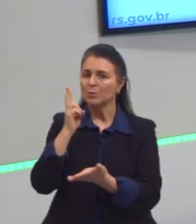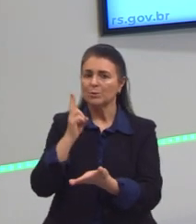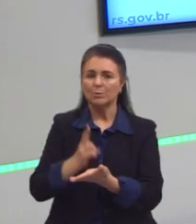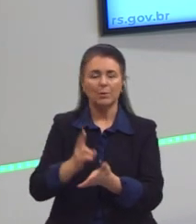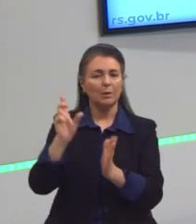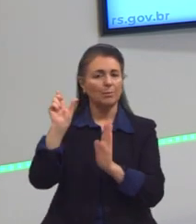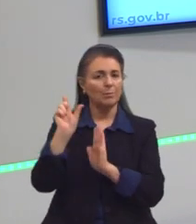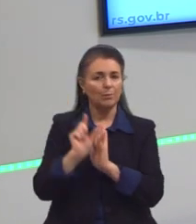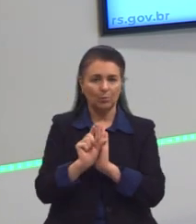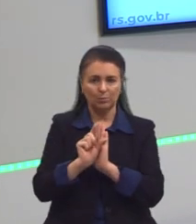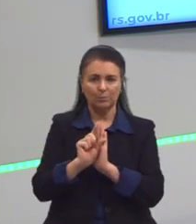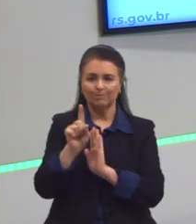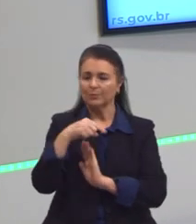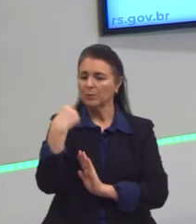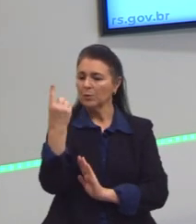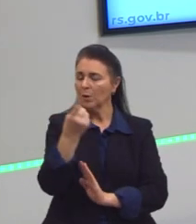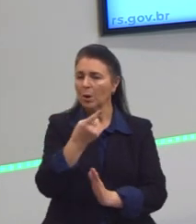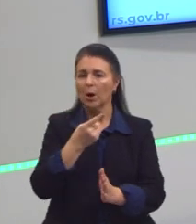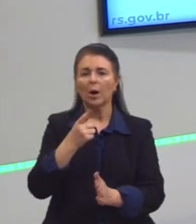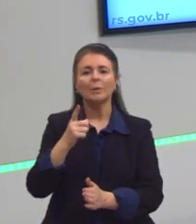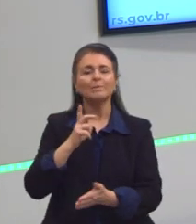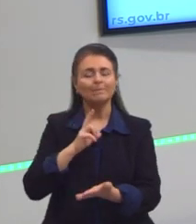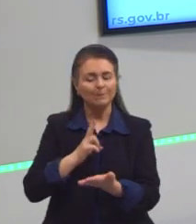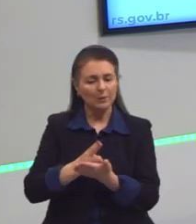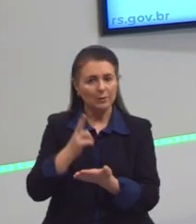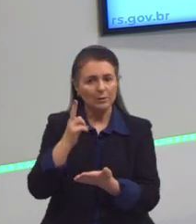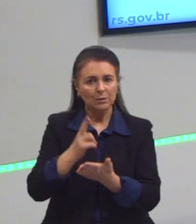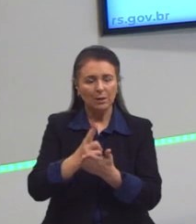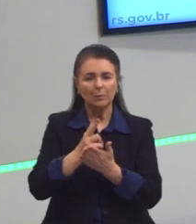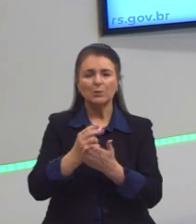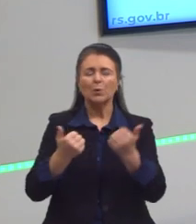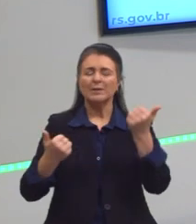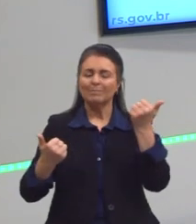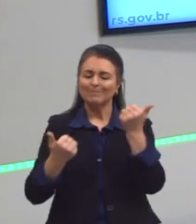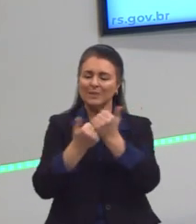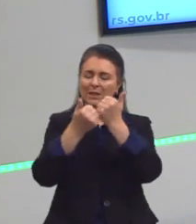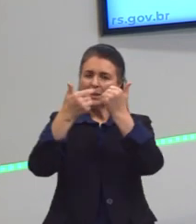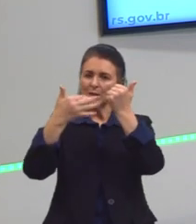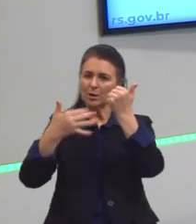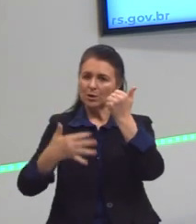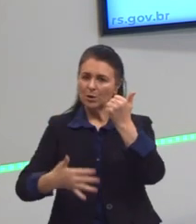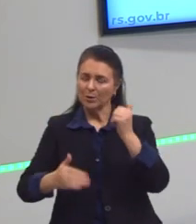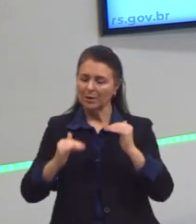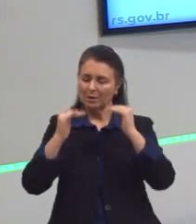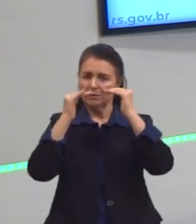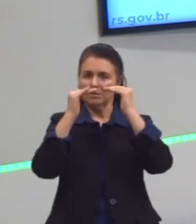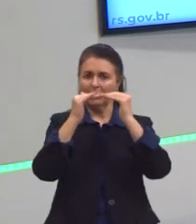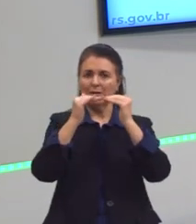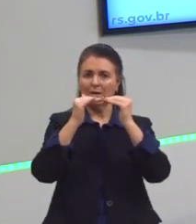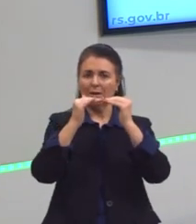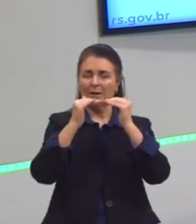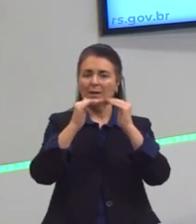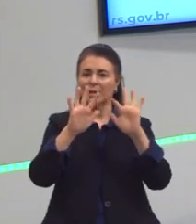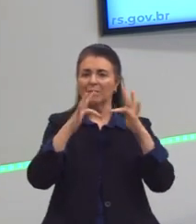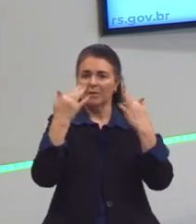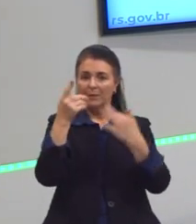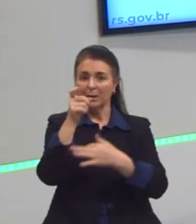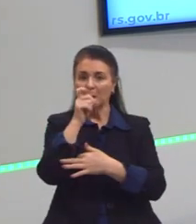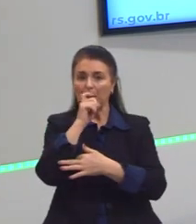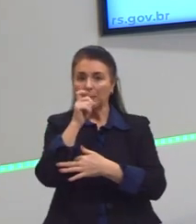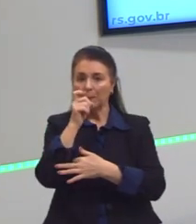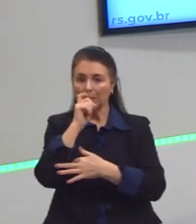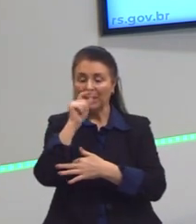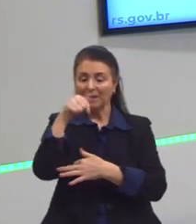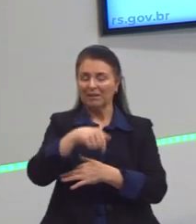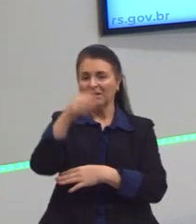suficiente. Nós mantemos essa hierarquia patriarcal masculina no Brasil, certo? Fechando a